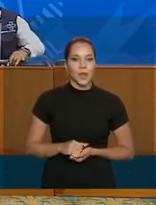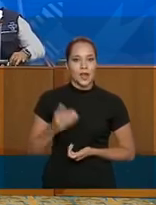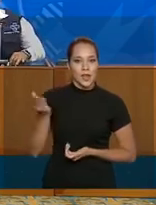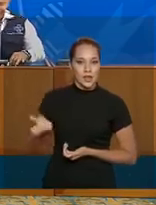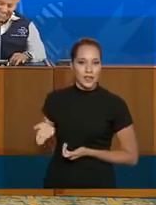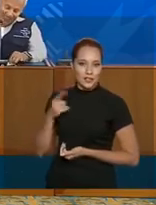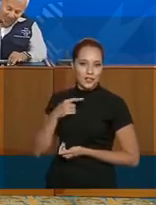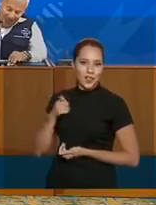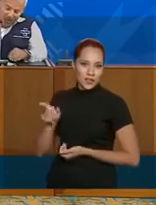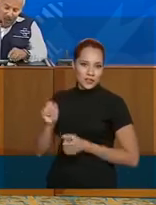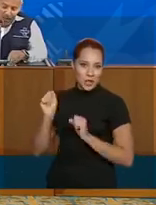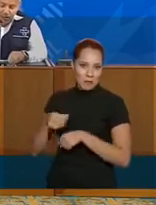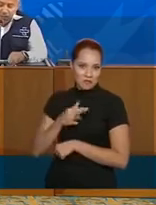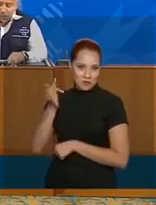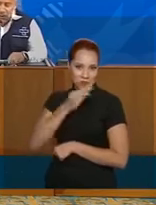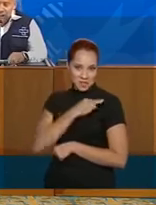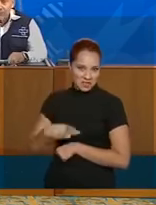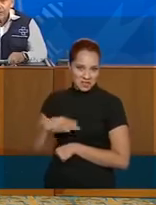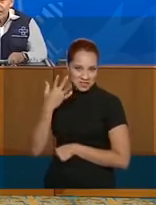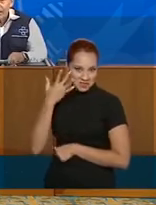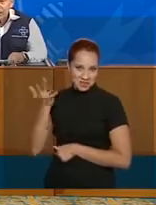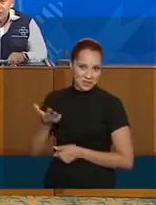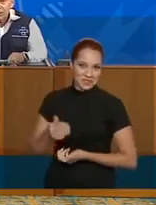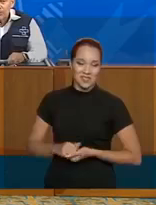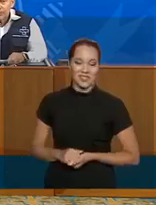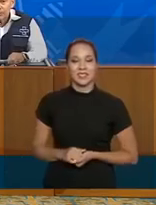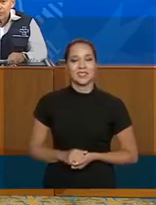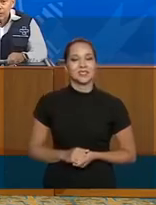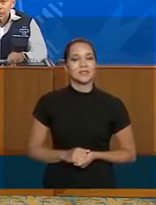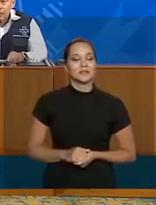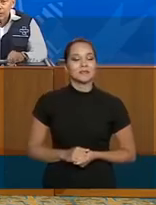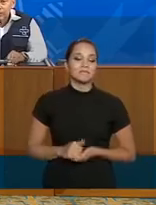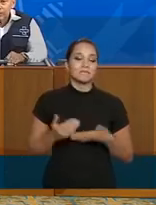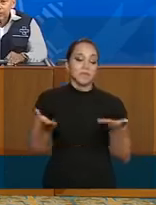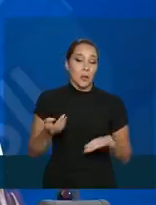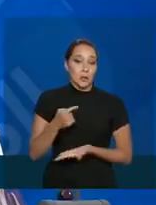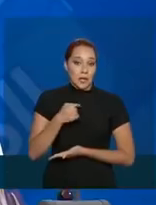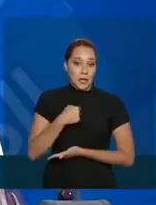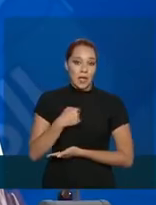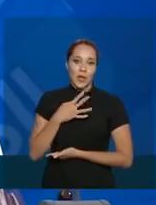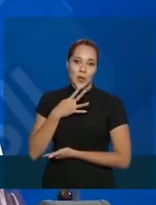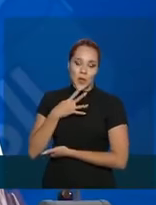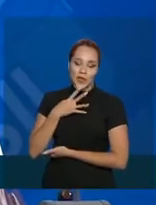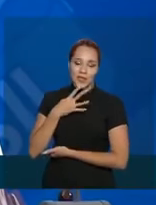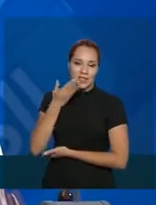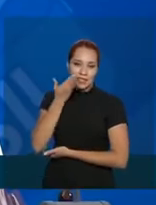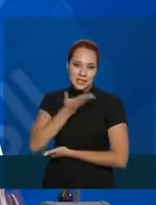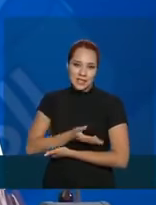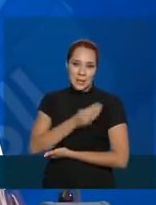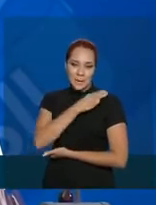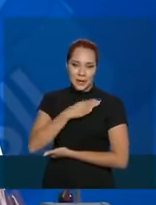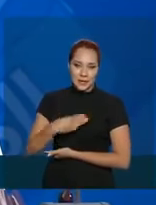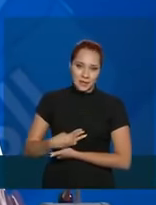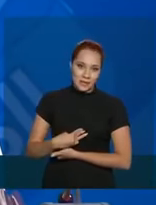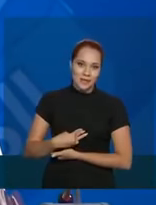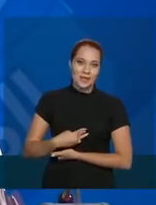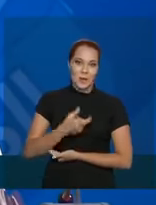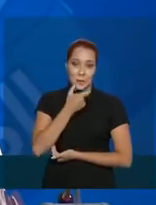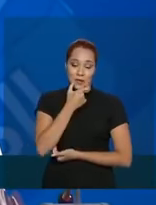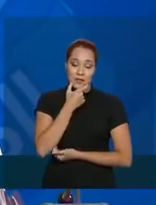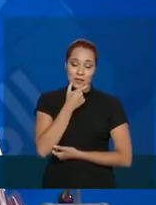Ministeriável. É, pois é. Olha, eu conheci o ministro Mandetta em dezembro de